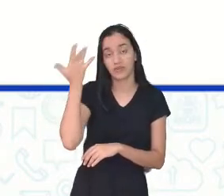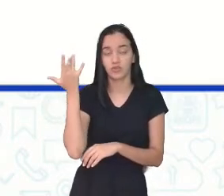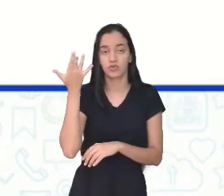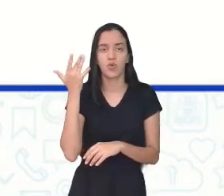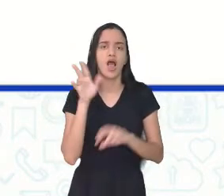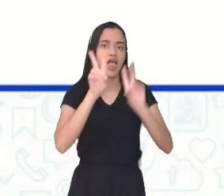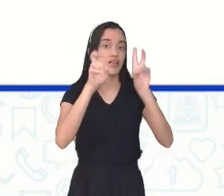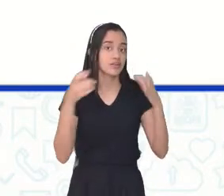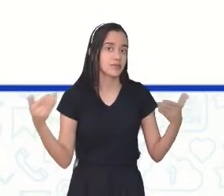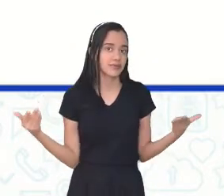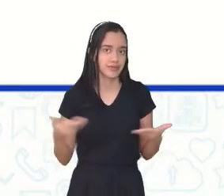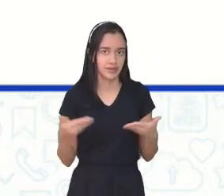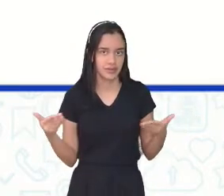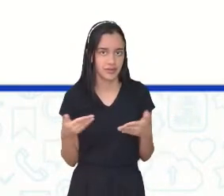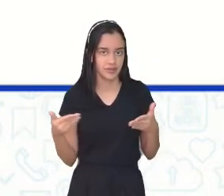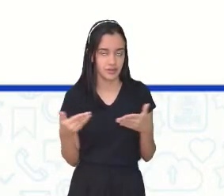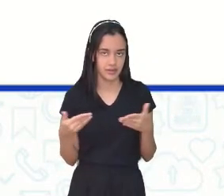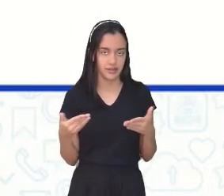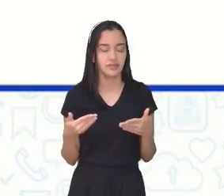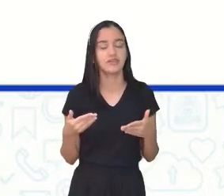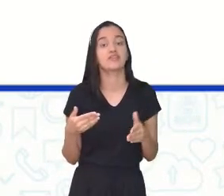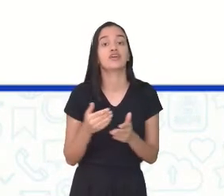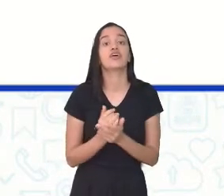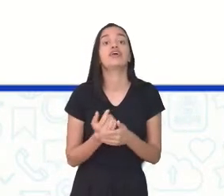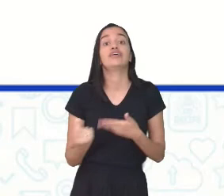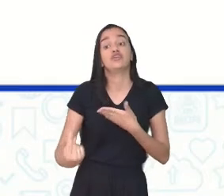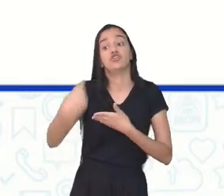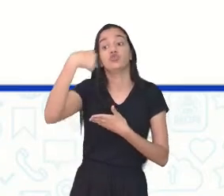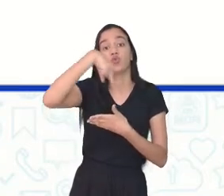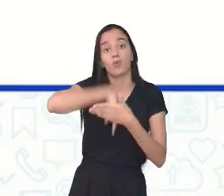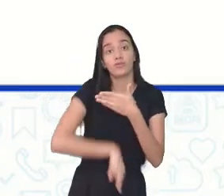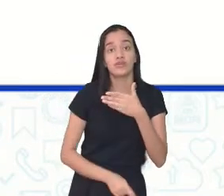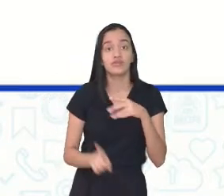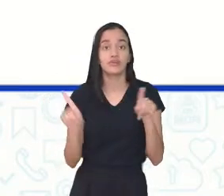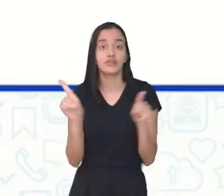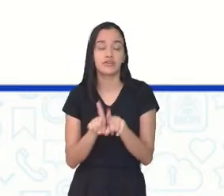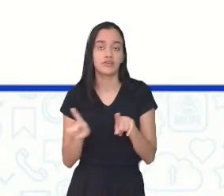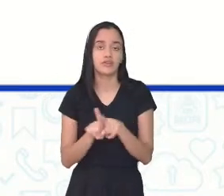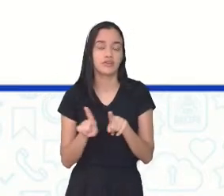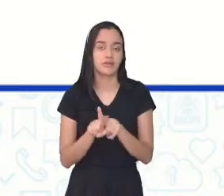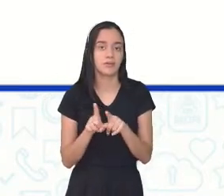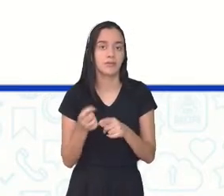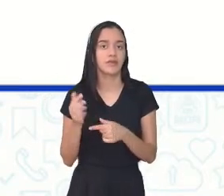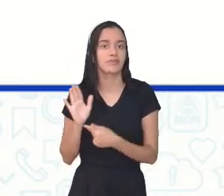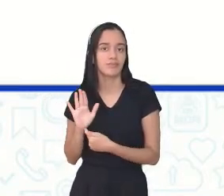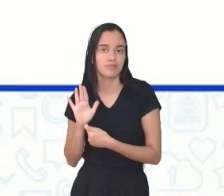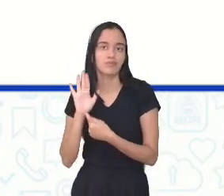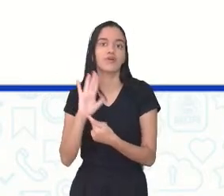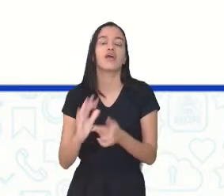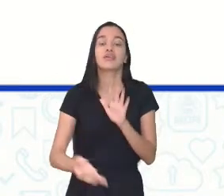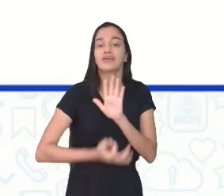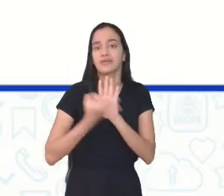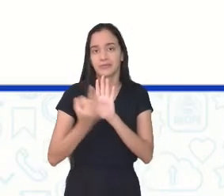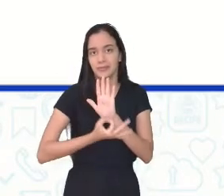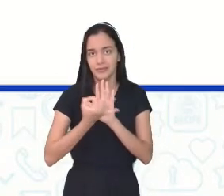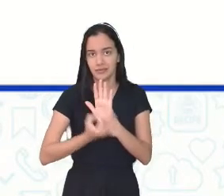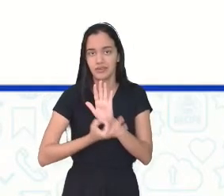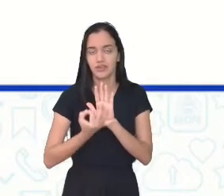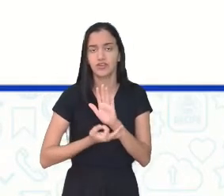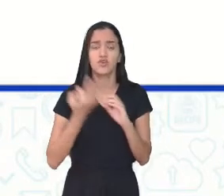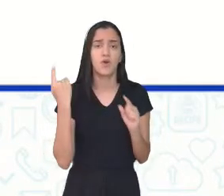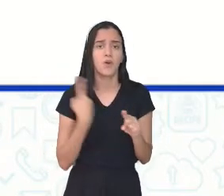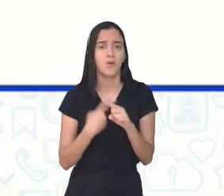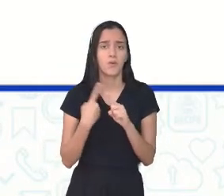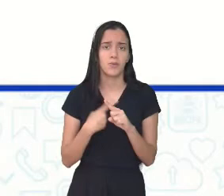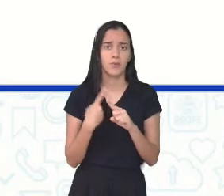temas atuais e de caráter subjetivo, texto expositivo e argumentativo, porque